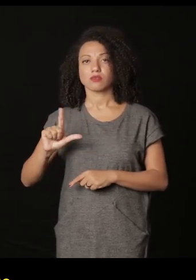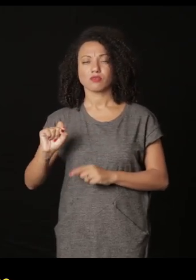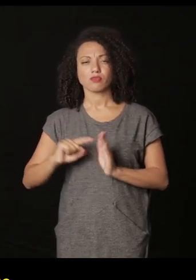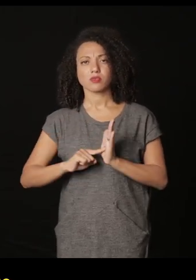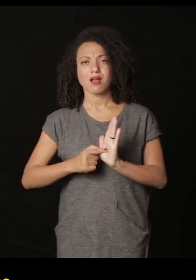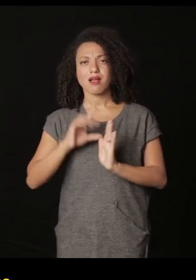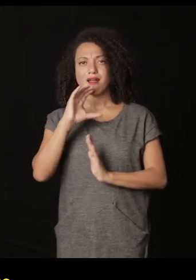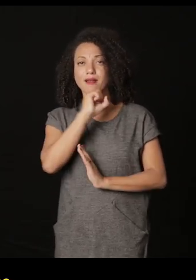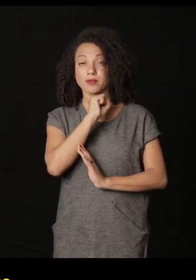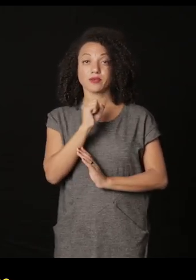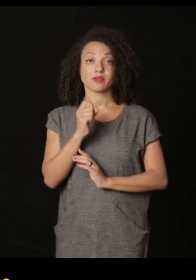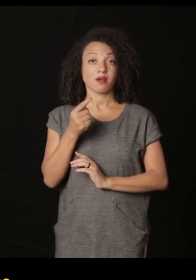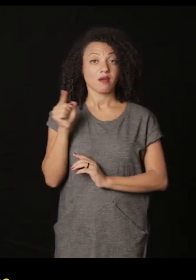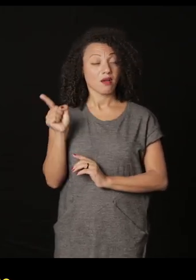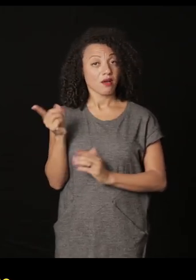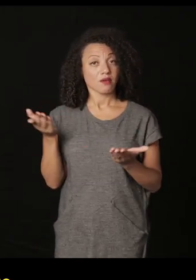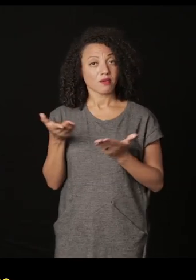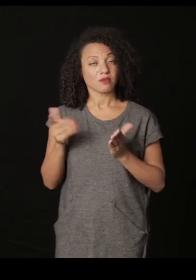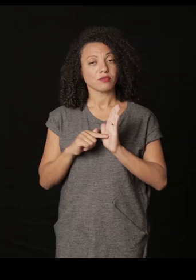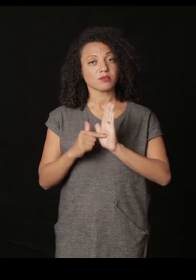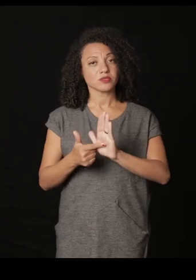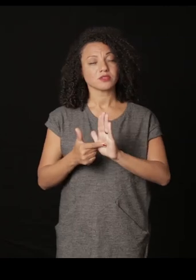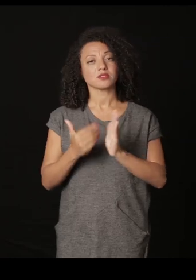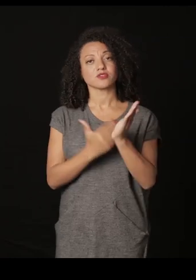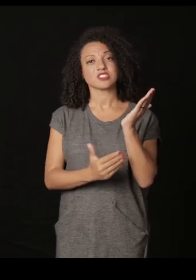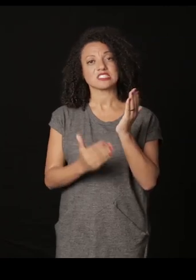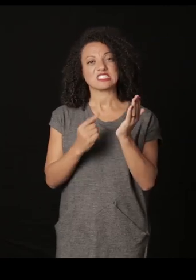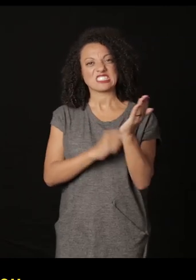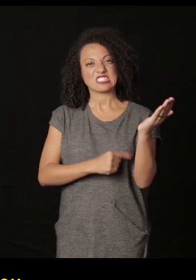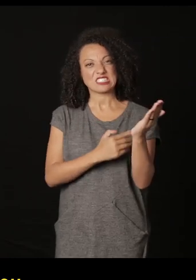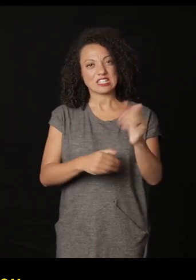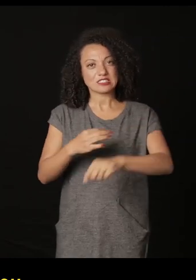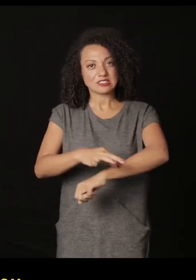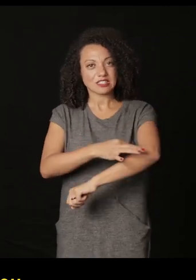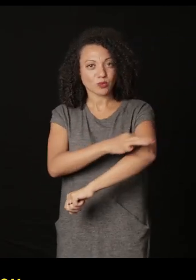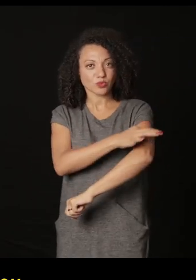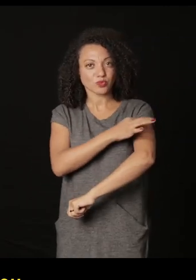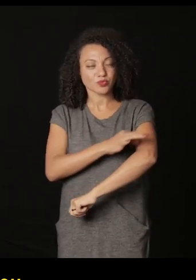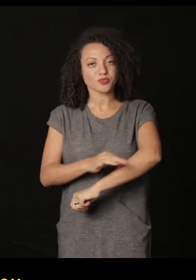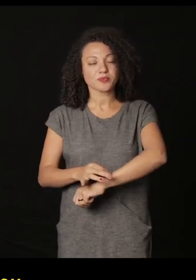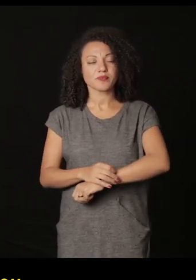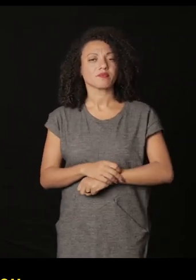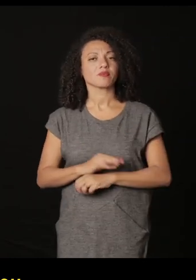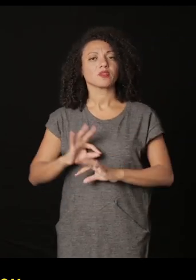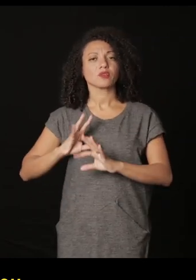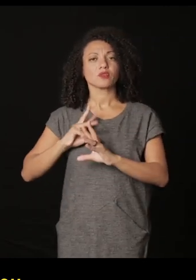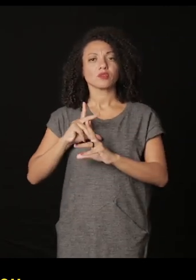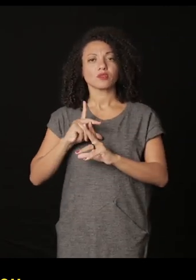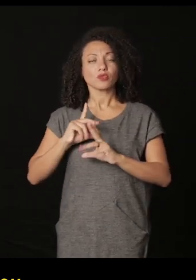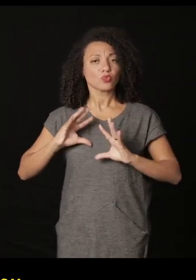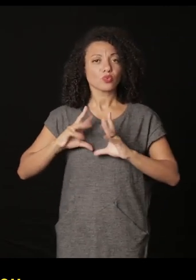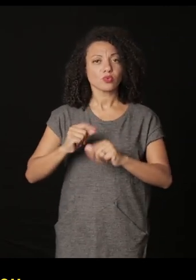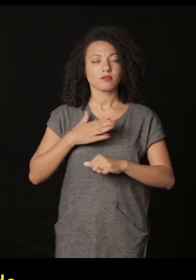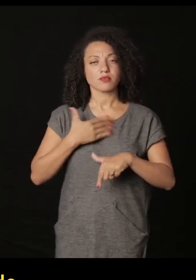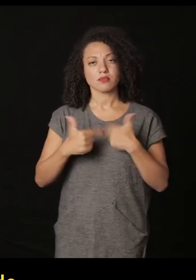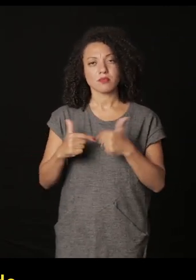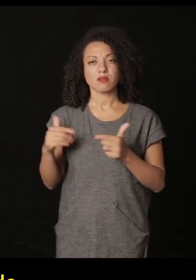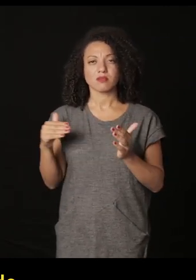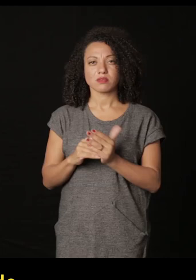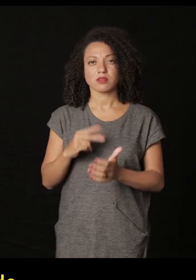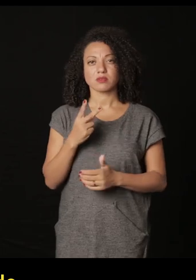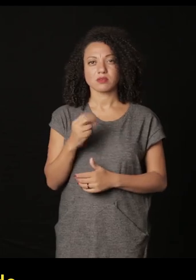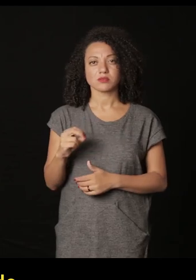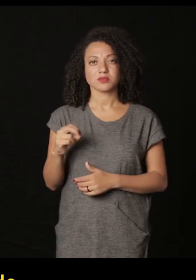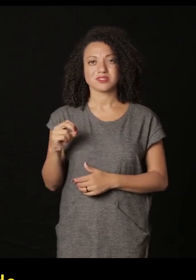passar rapidamente aqui é o cicatriz esse material todo todo o meu trabalho até 2003 está